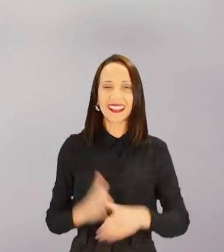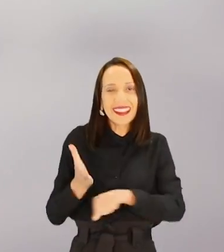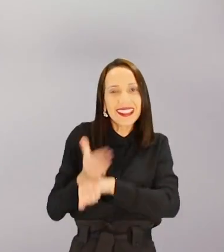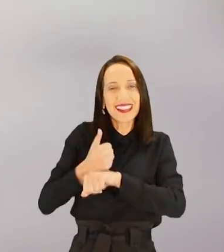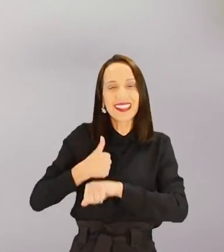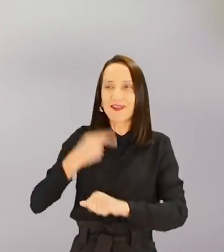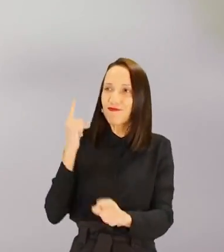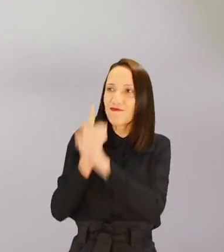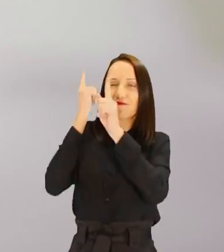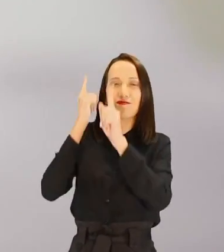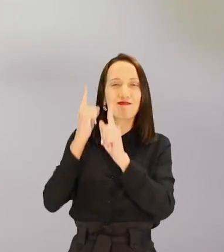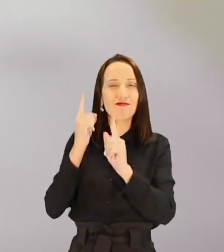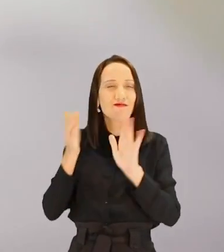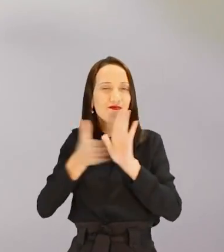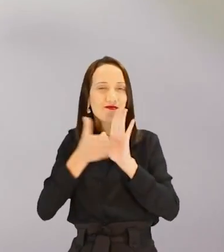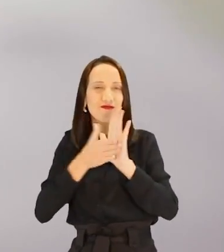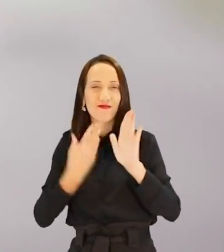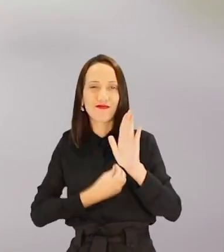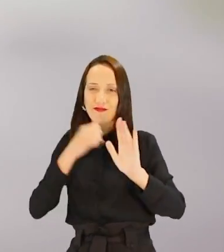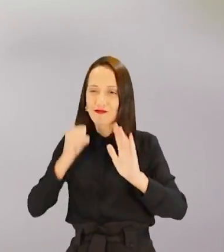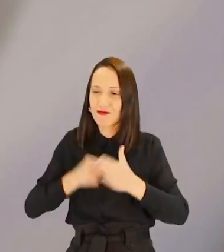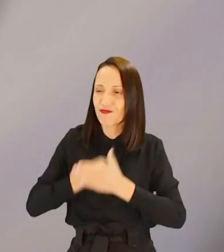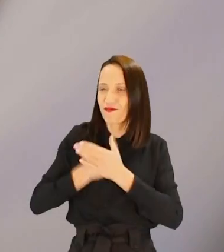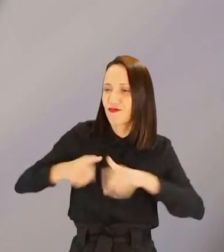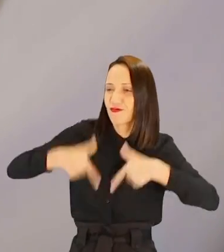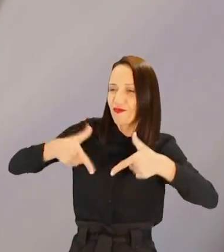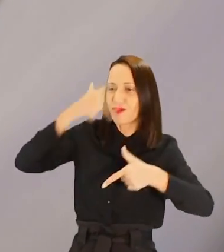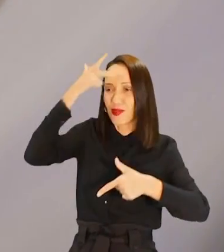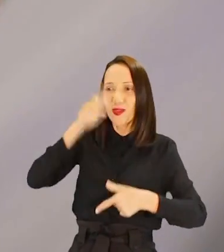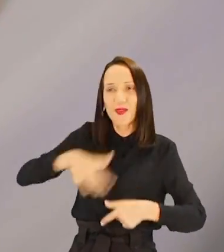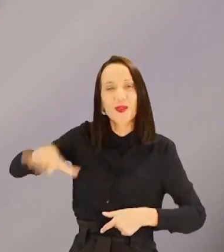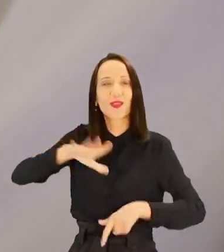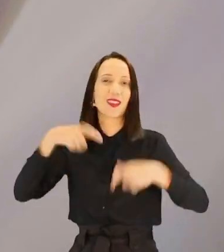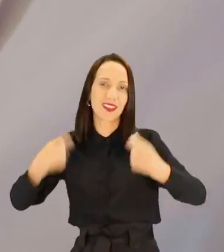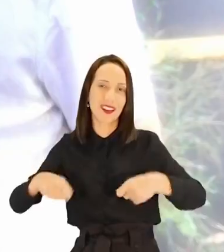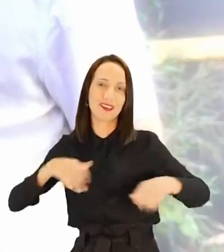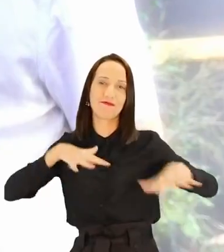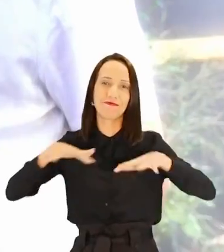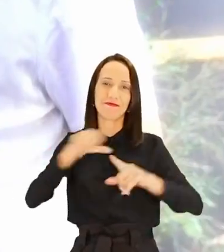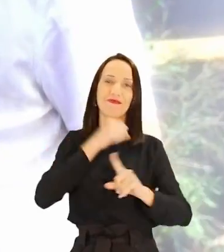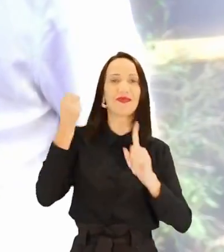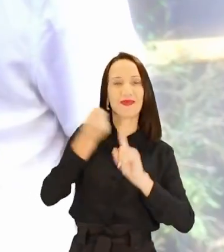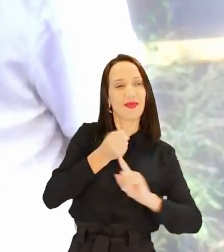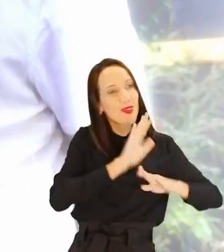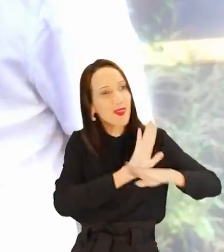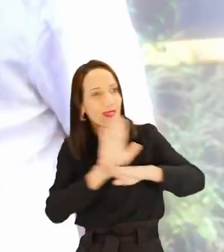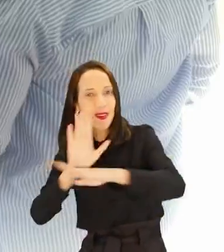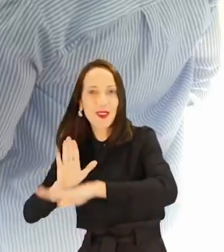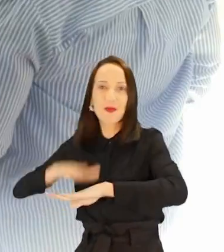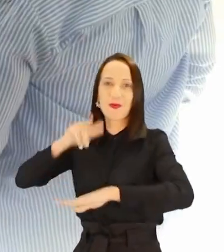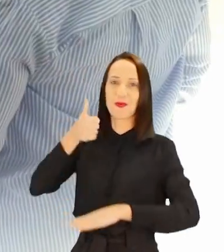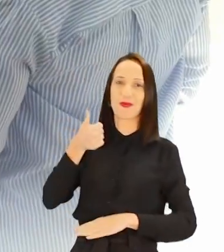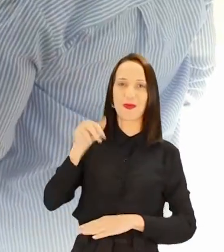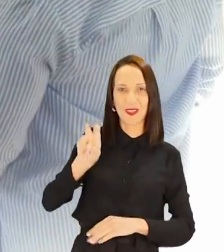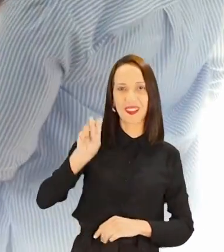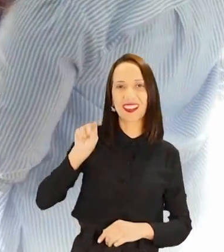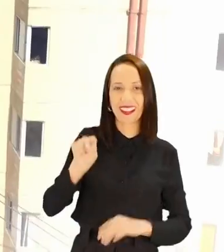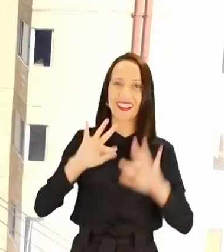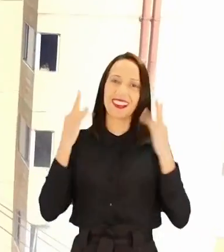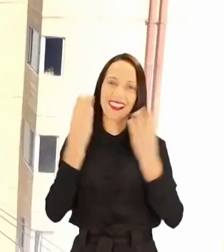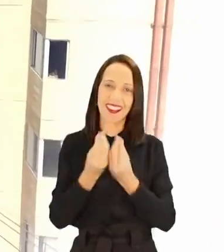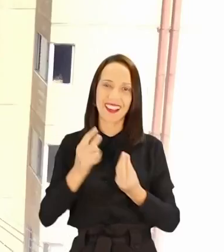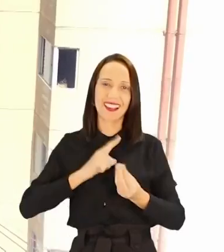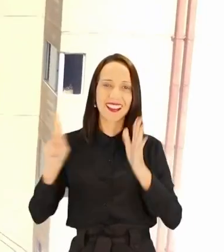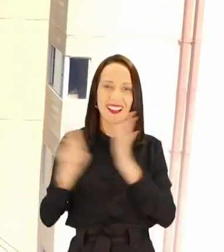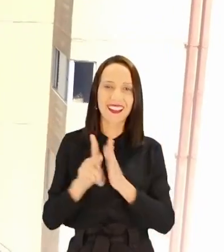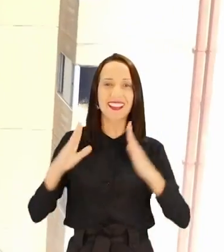Logo cedo, eu descobri que o meu propósito de vida era lutar por quem mais precisa. Foi assim no movimento social, ajudando mais de 15 mil